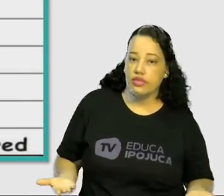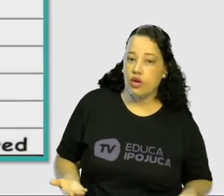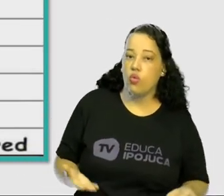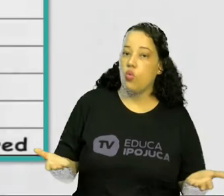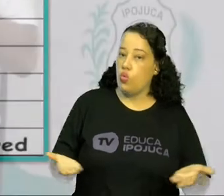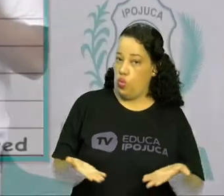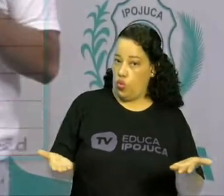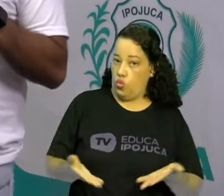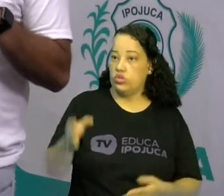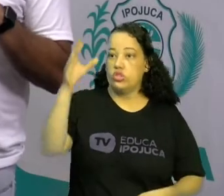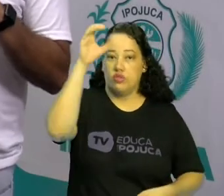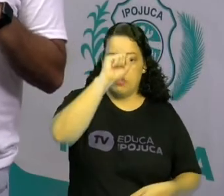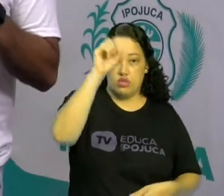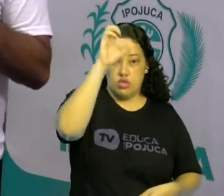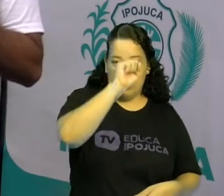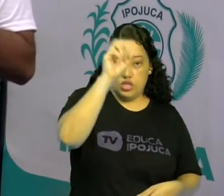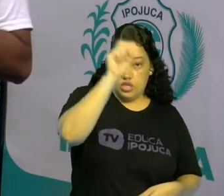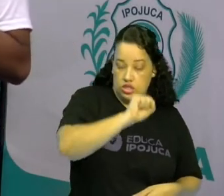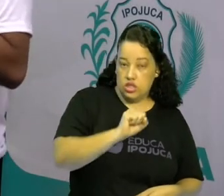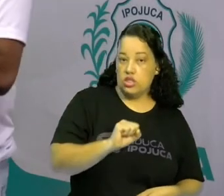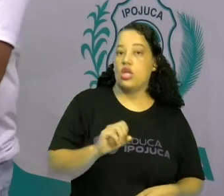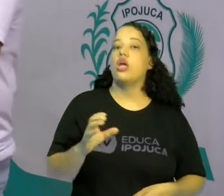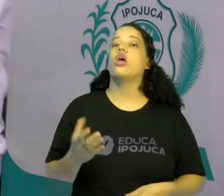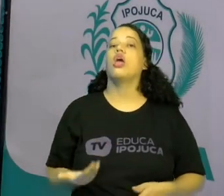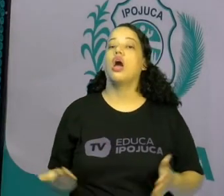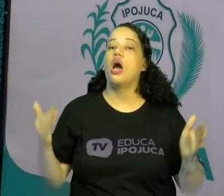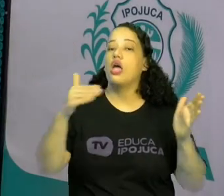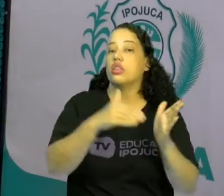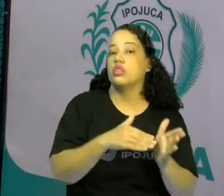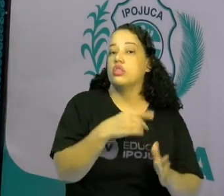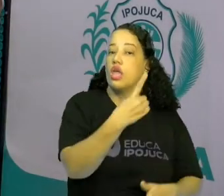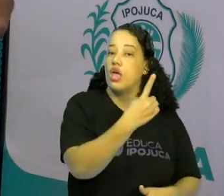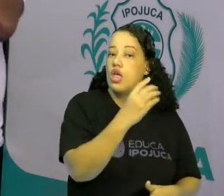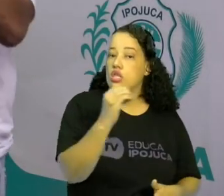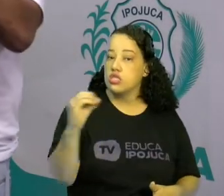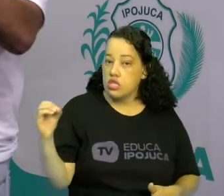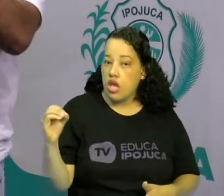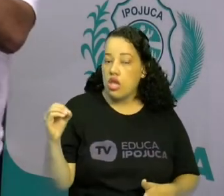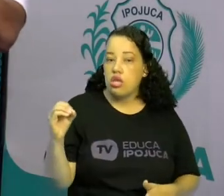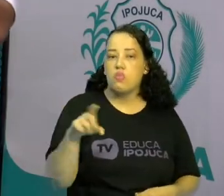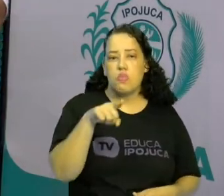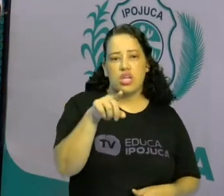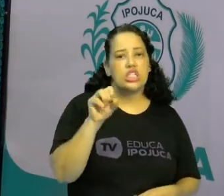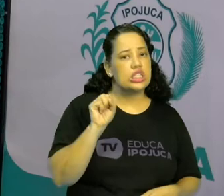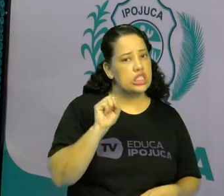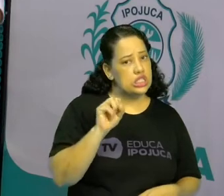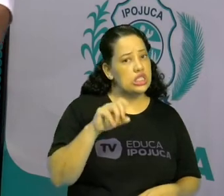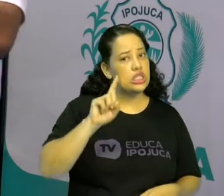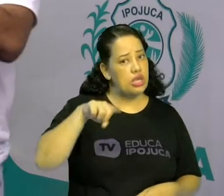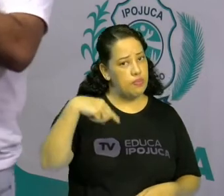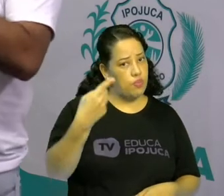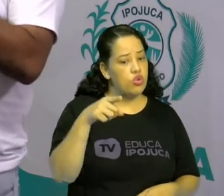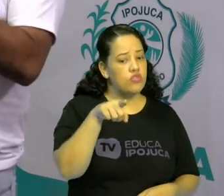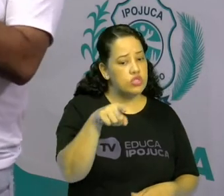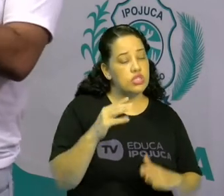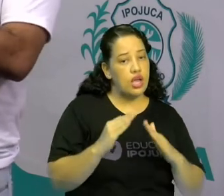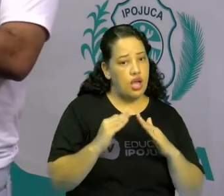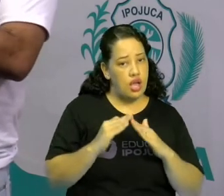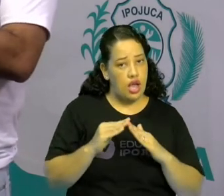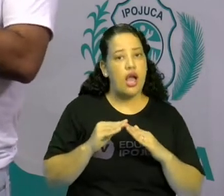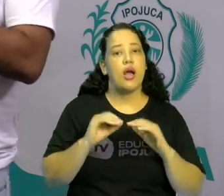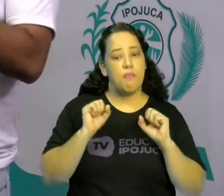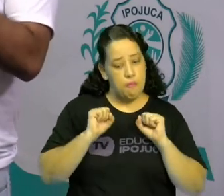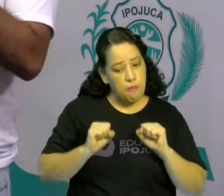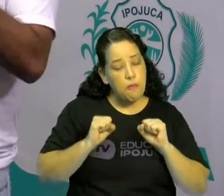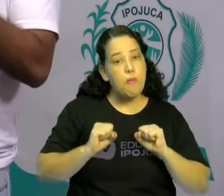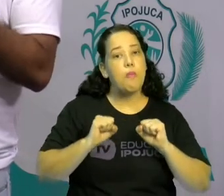hoje nós vamos aprender apenas a contar até 100. Mas se você quiser, sozinho, depois tentar contar até